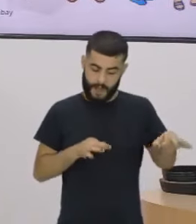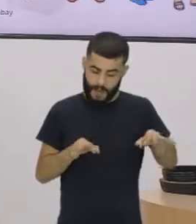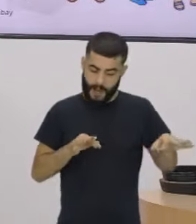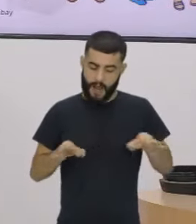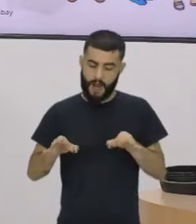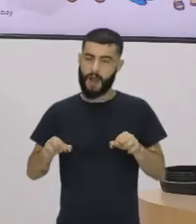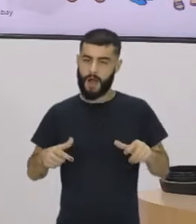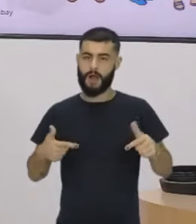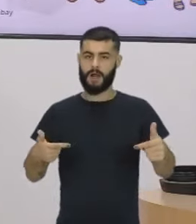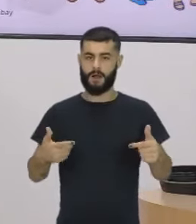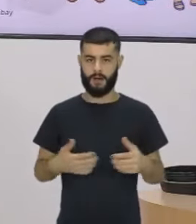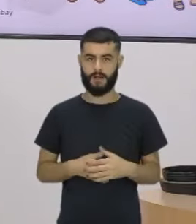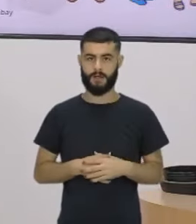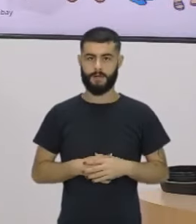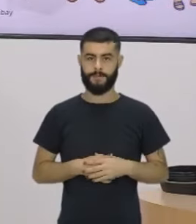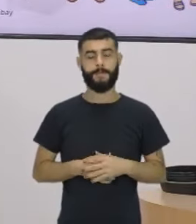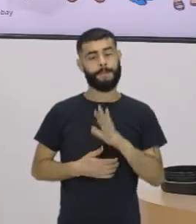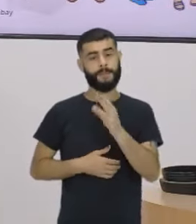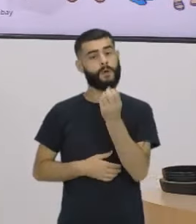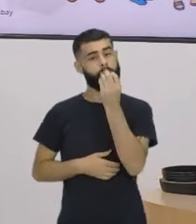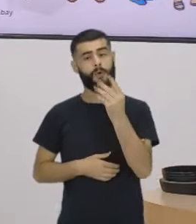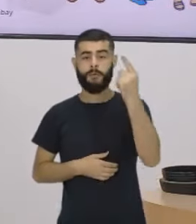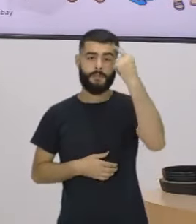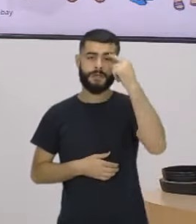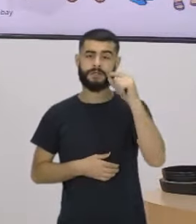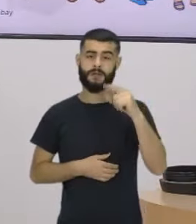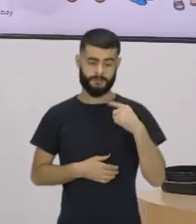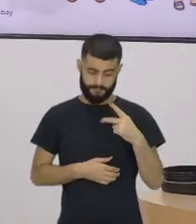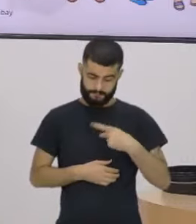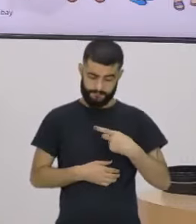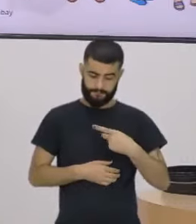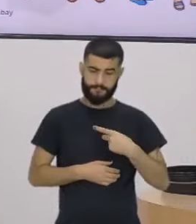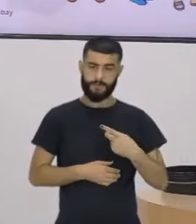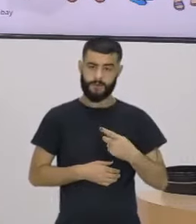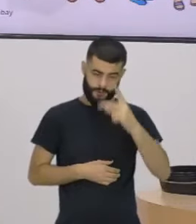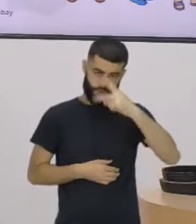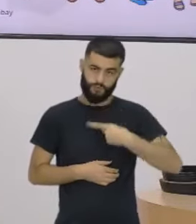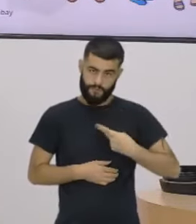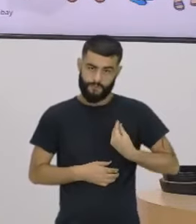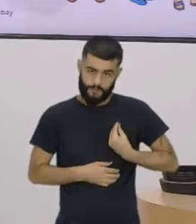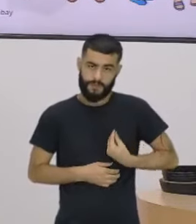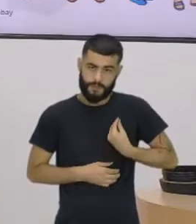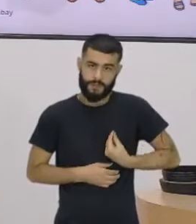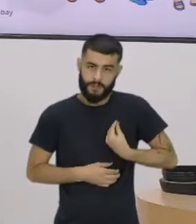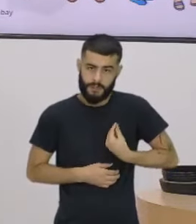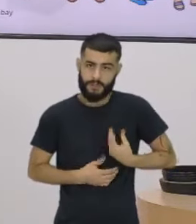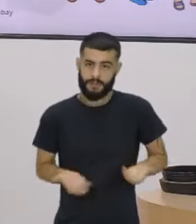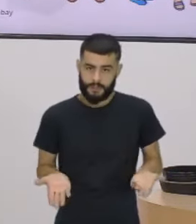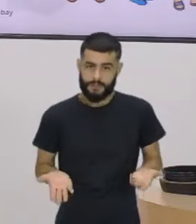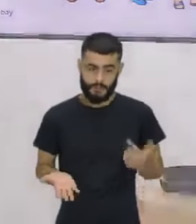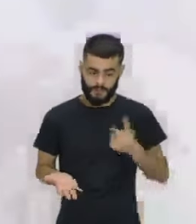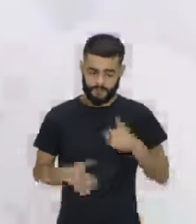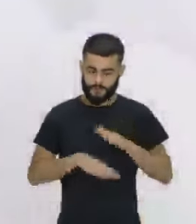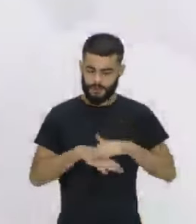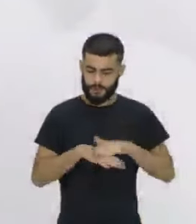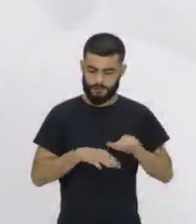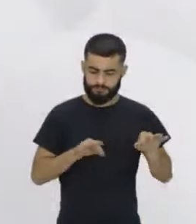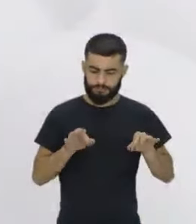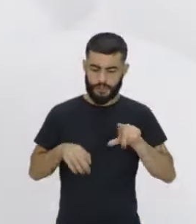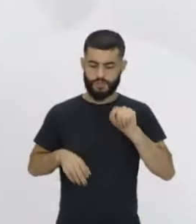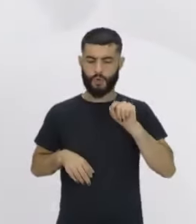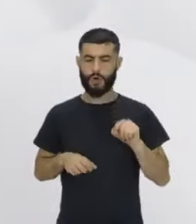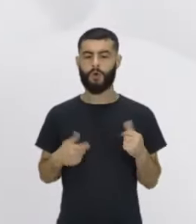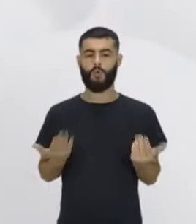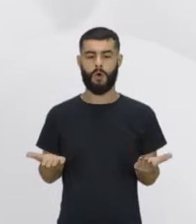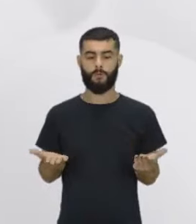por que não a gente começar pensando na nossa vida, no nosso Projeto de Vida, quais são as nossas escolhas? No nosso material, já sugere